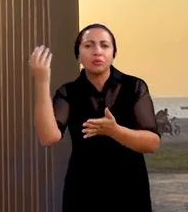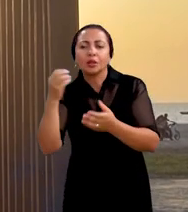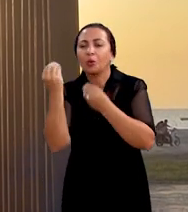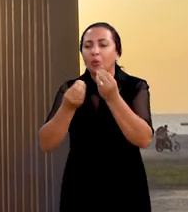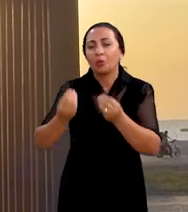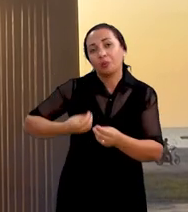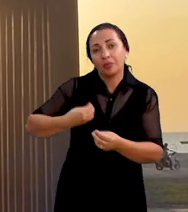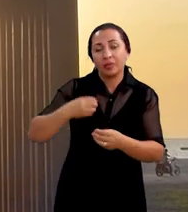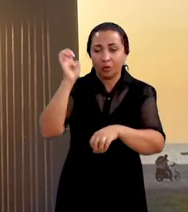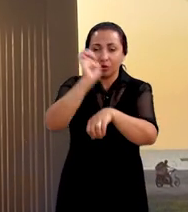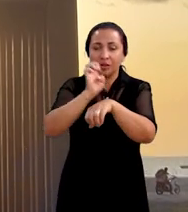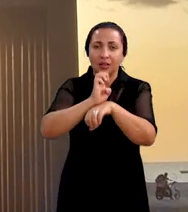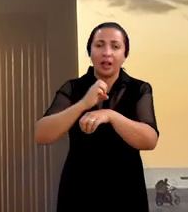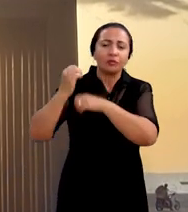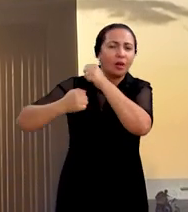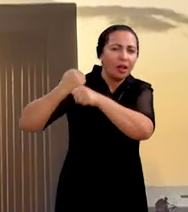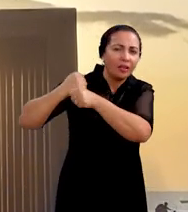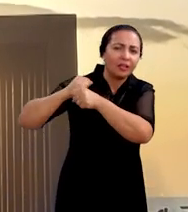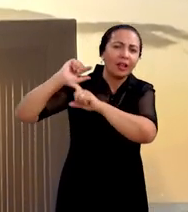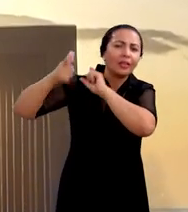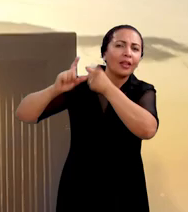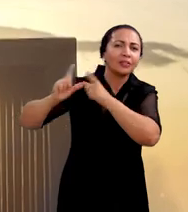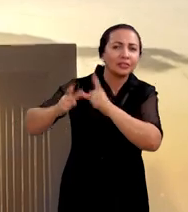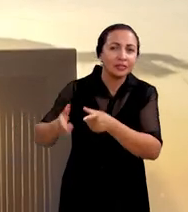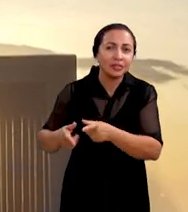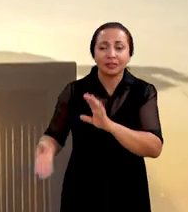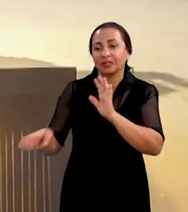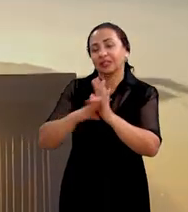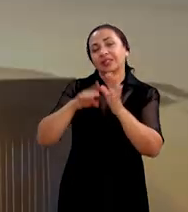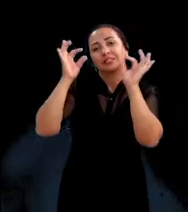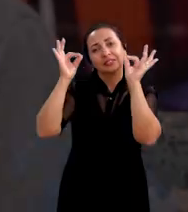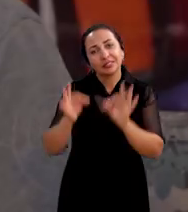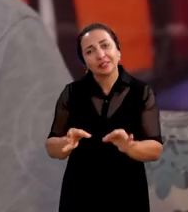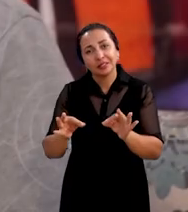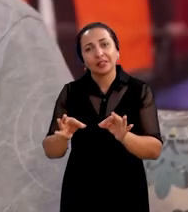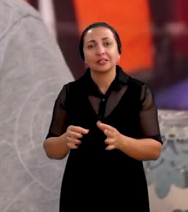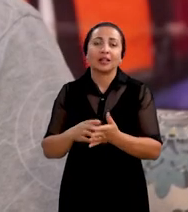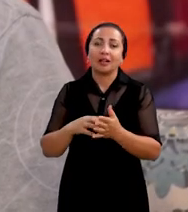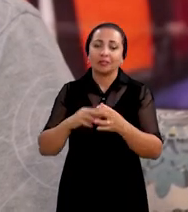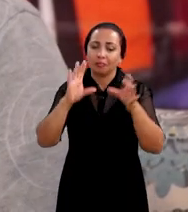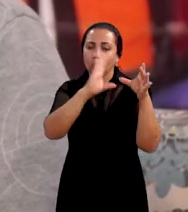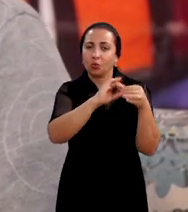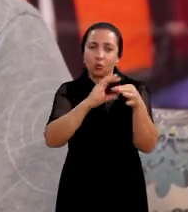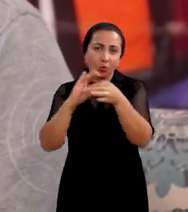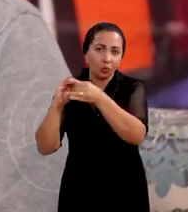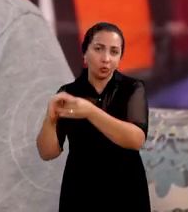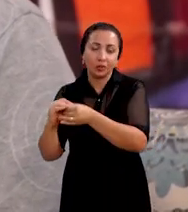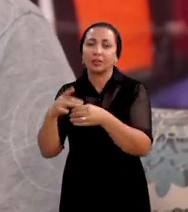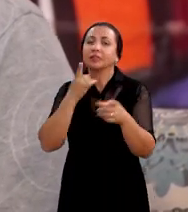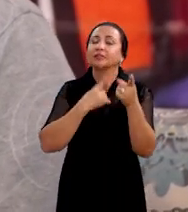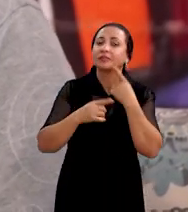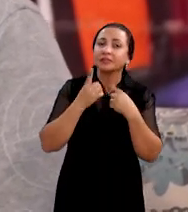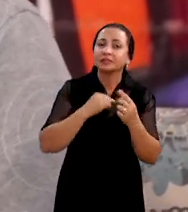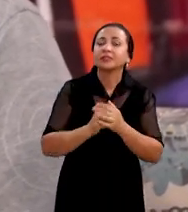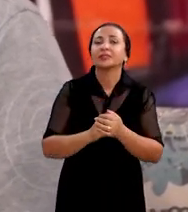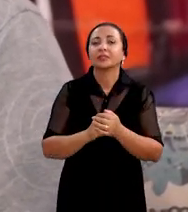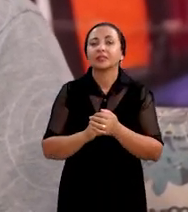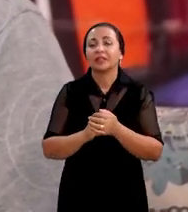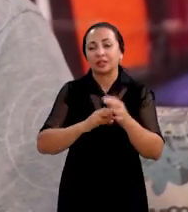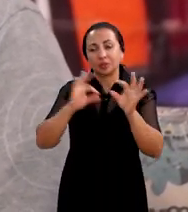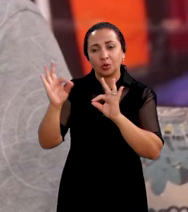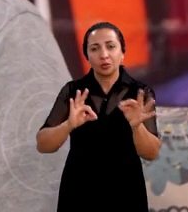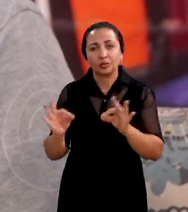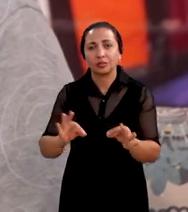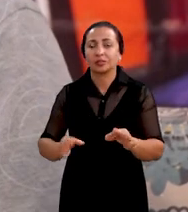como ela existe no nosso estado ao longo do tempo e de trazer justamente o contexto da necessidade